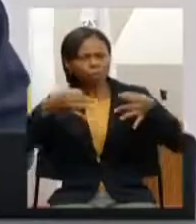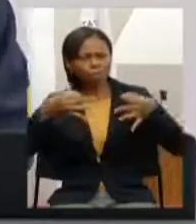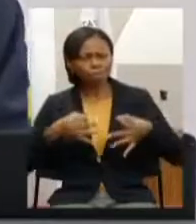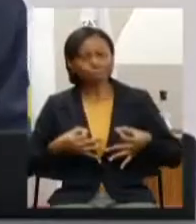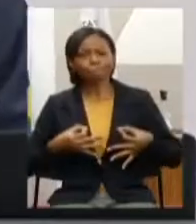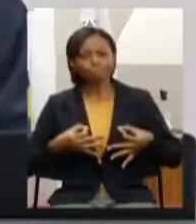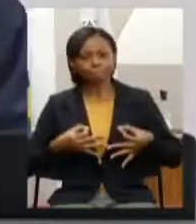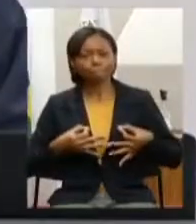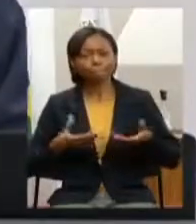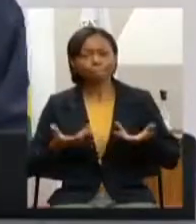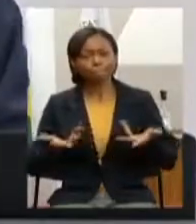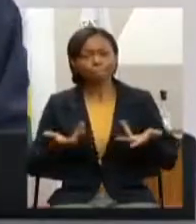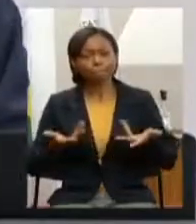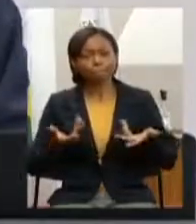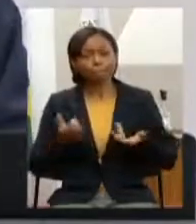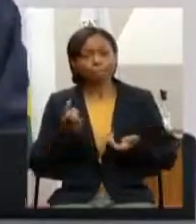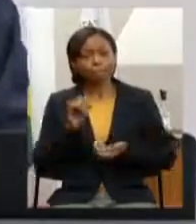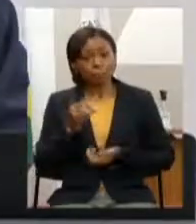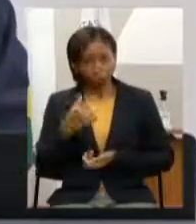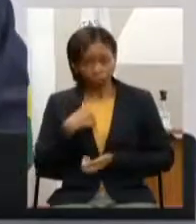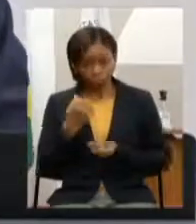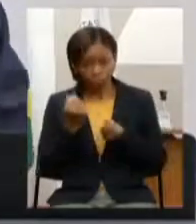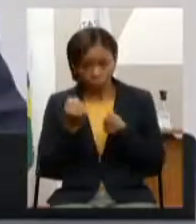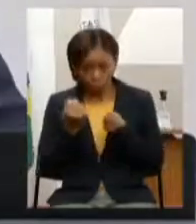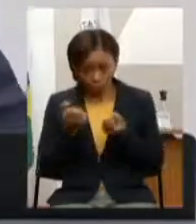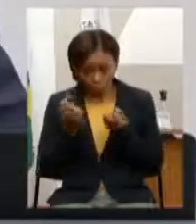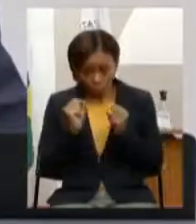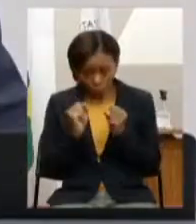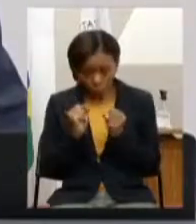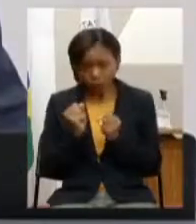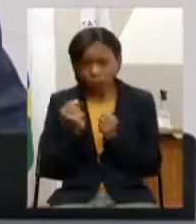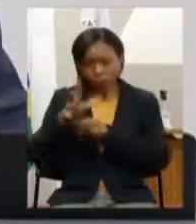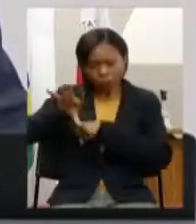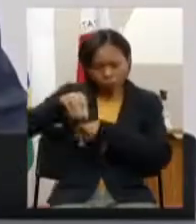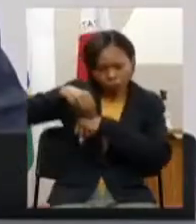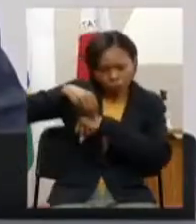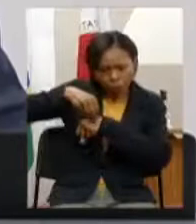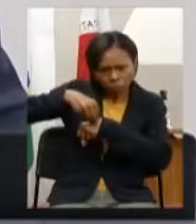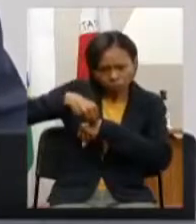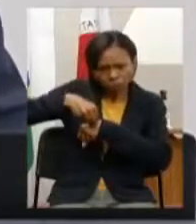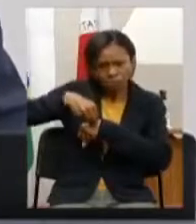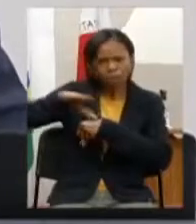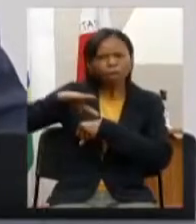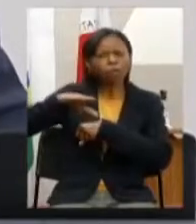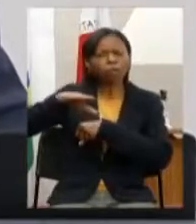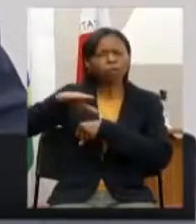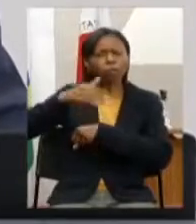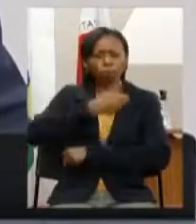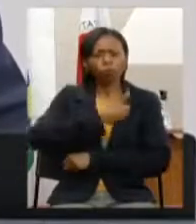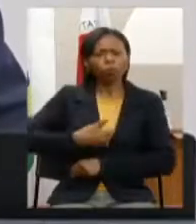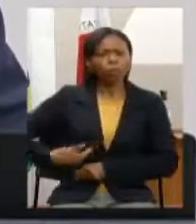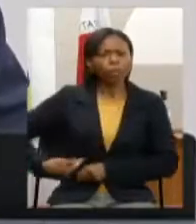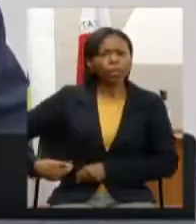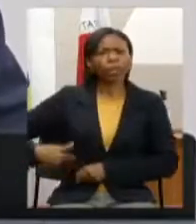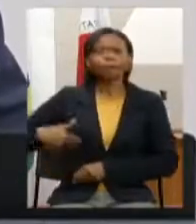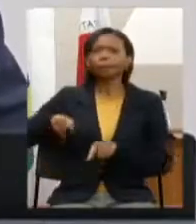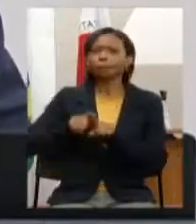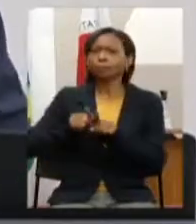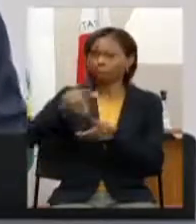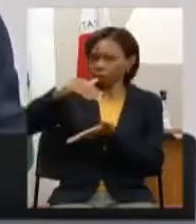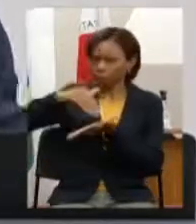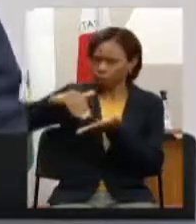então se posso mandar uma mensagem para o governo de Estado para os secretários vamos